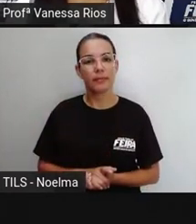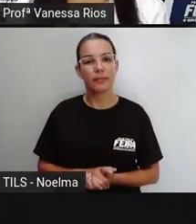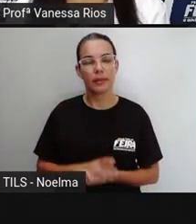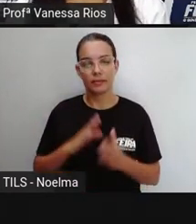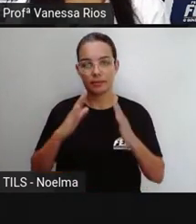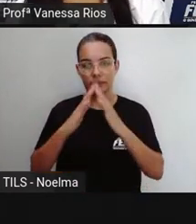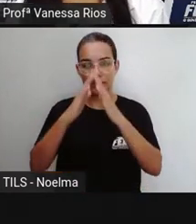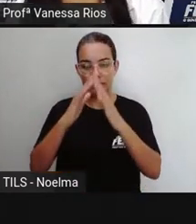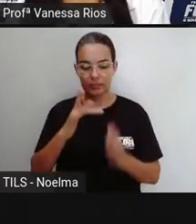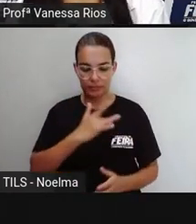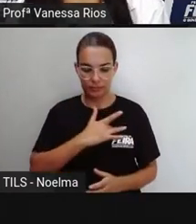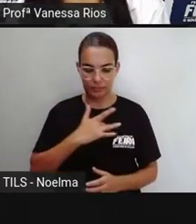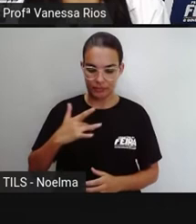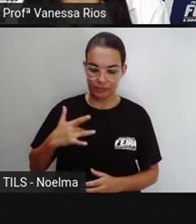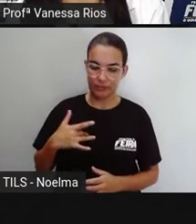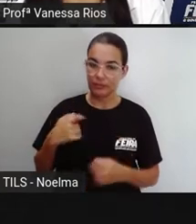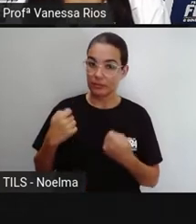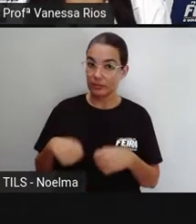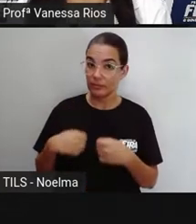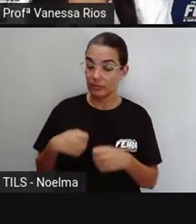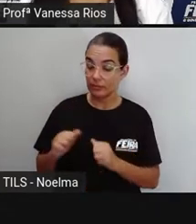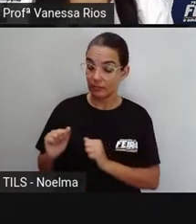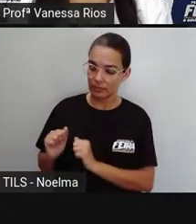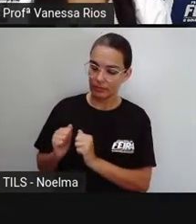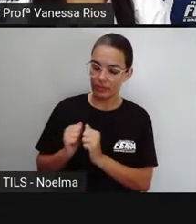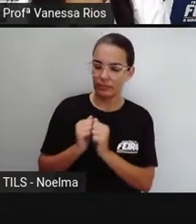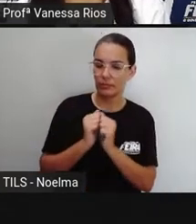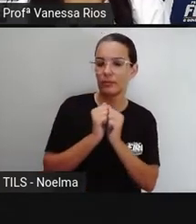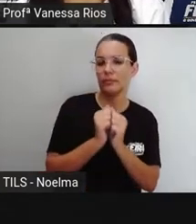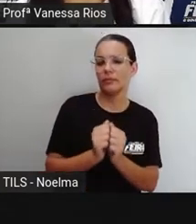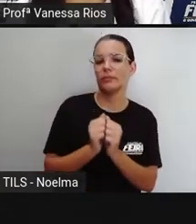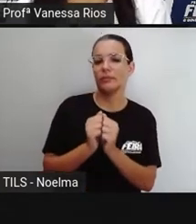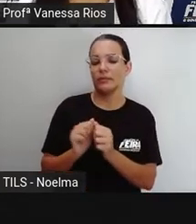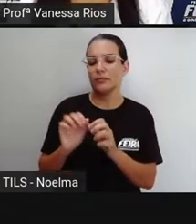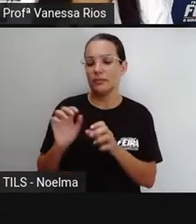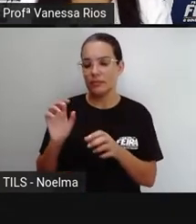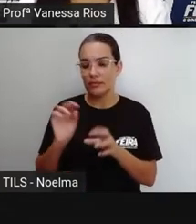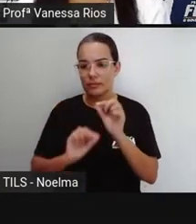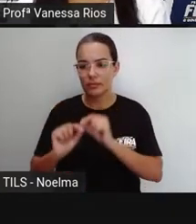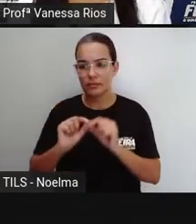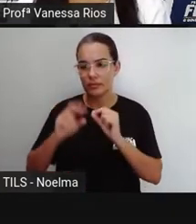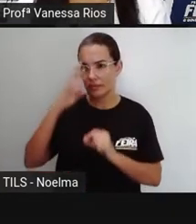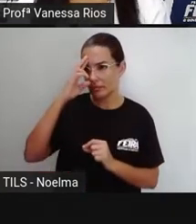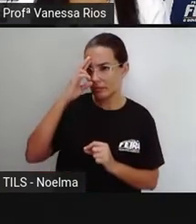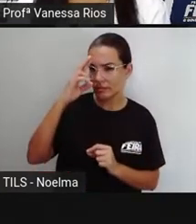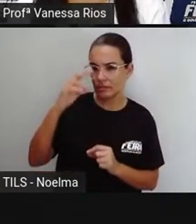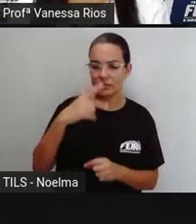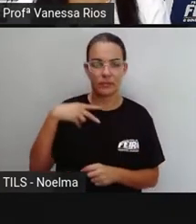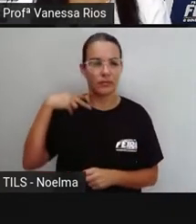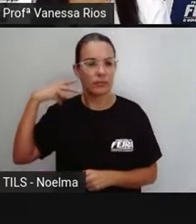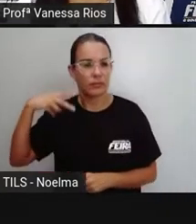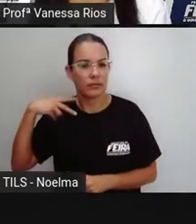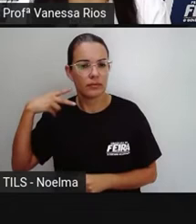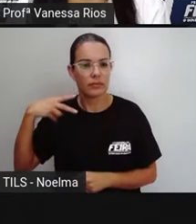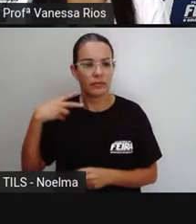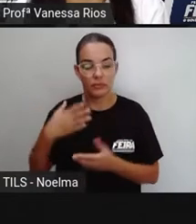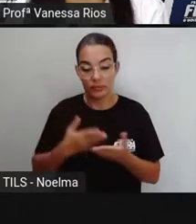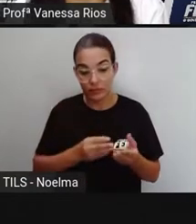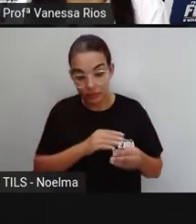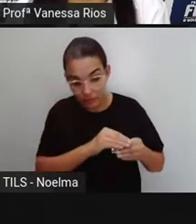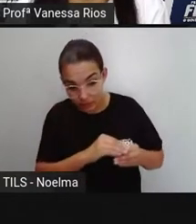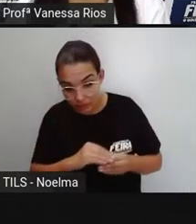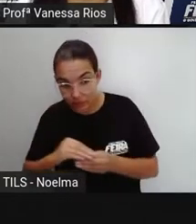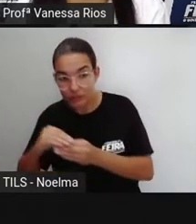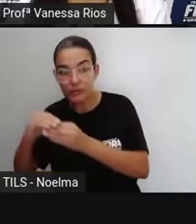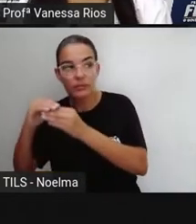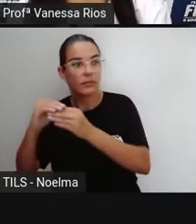se juntam com posições ali de gerenciar, de observar, de direcionar as ações em